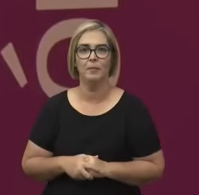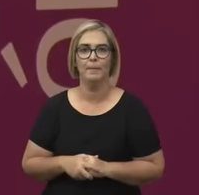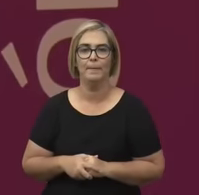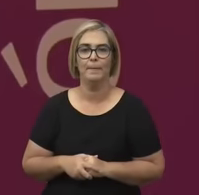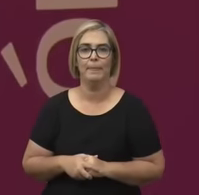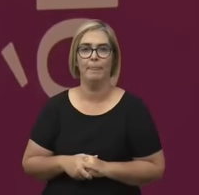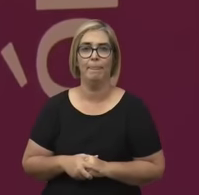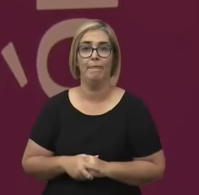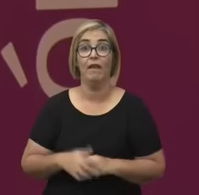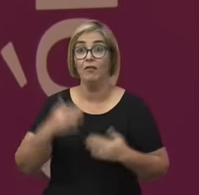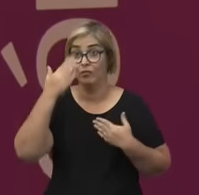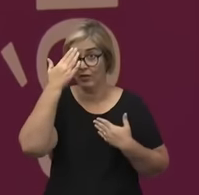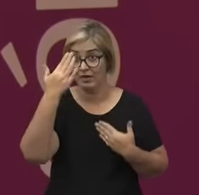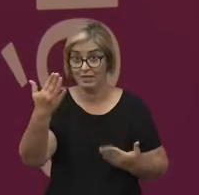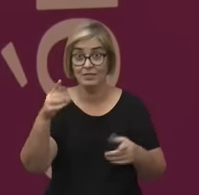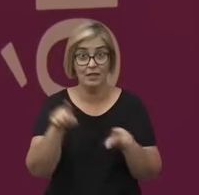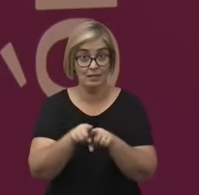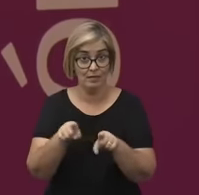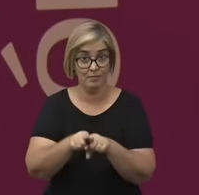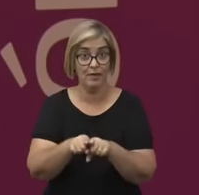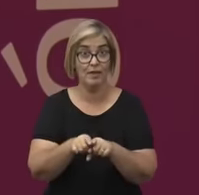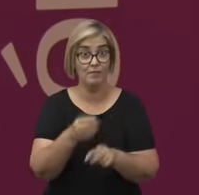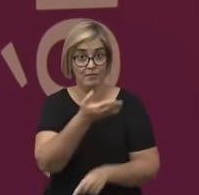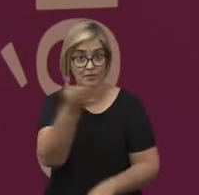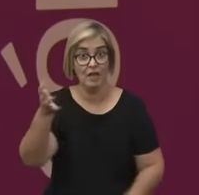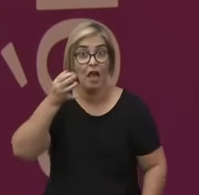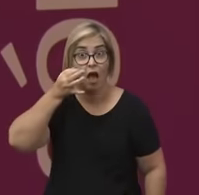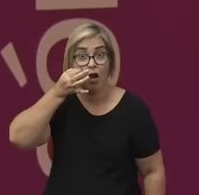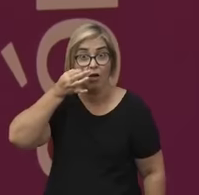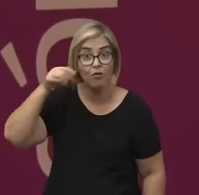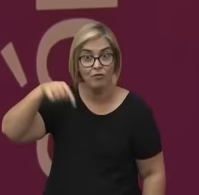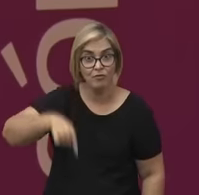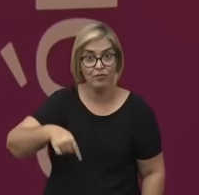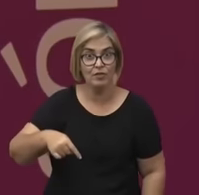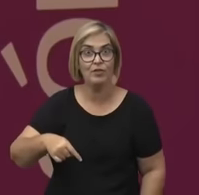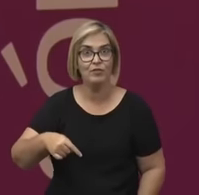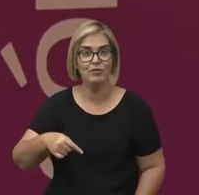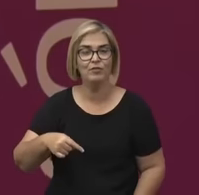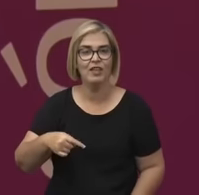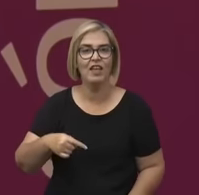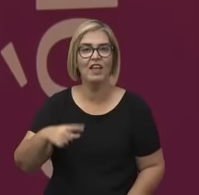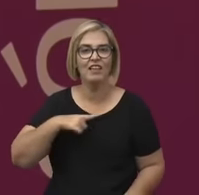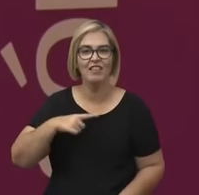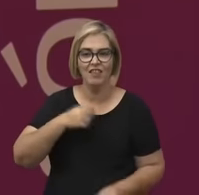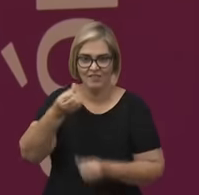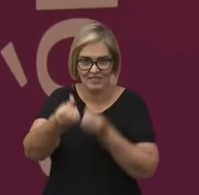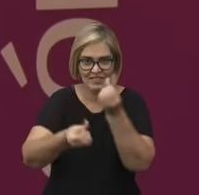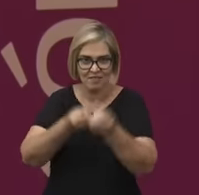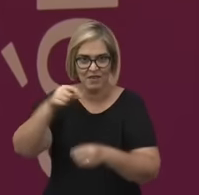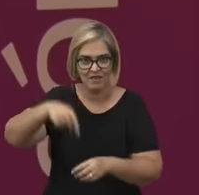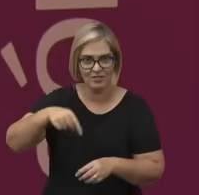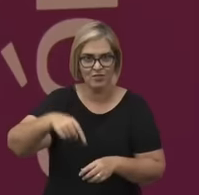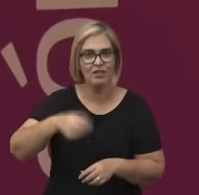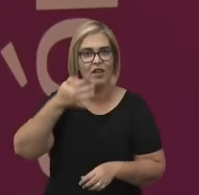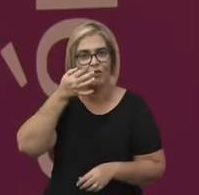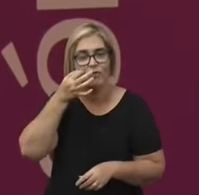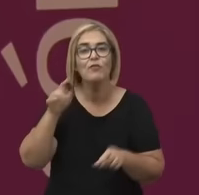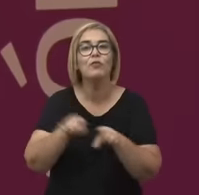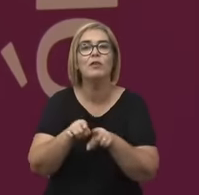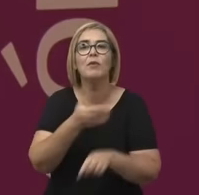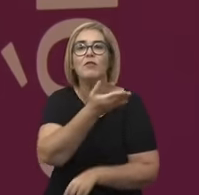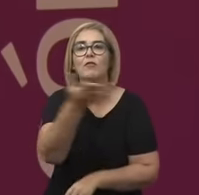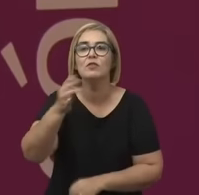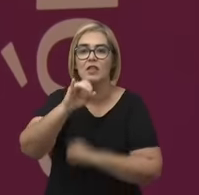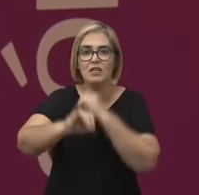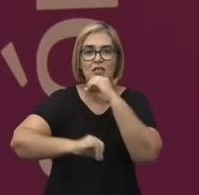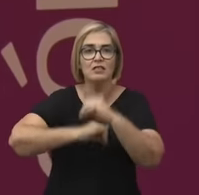Vou agradecer também a todo mundo que participou aqui, todo mundo que participou desse segundo semestre ao vivo aqui em Campinas. Quem tem acompanhado a gente pela internet também há